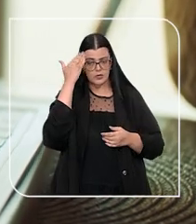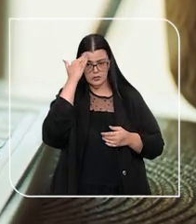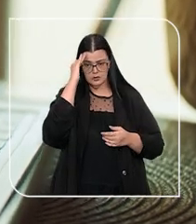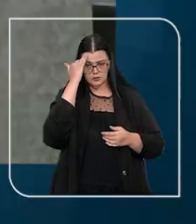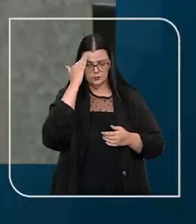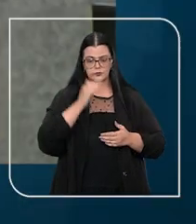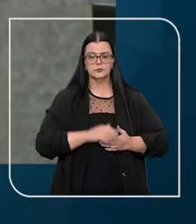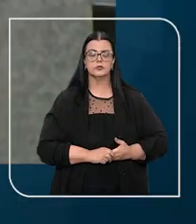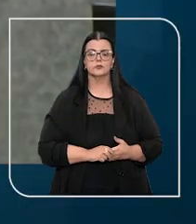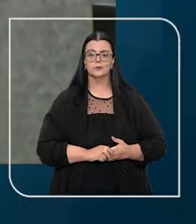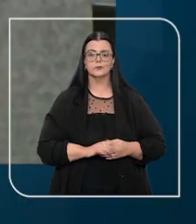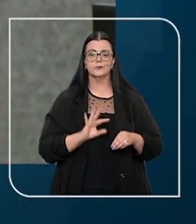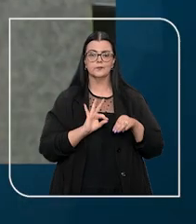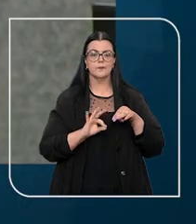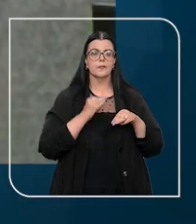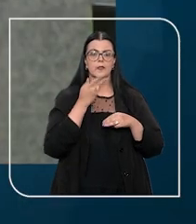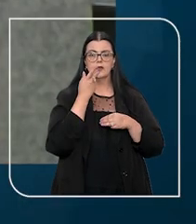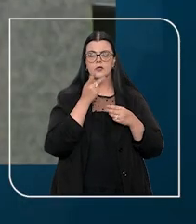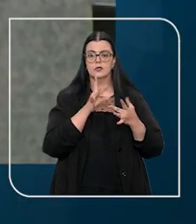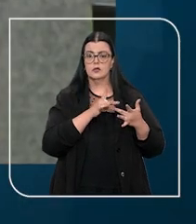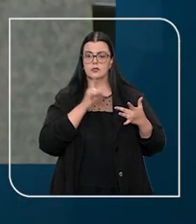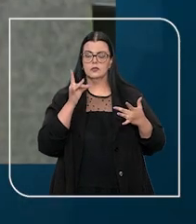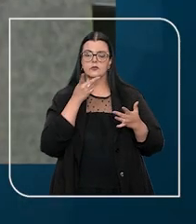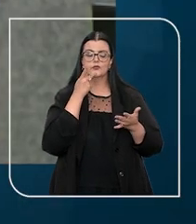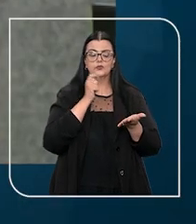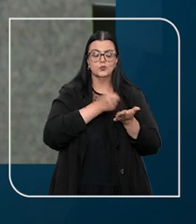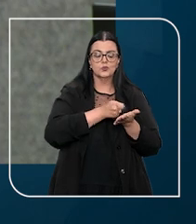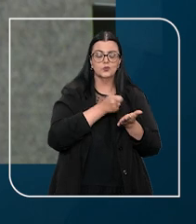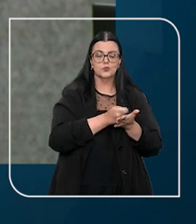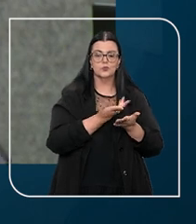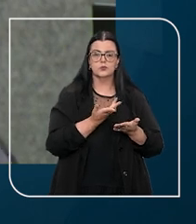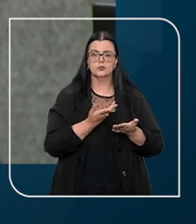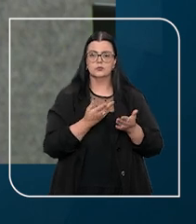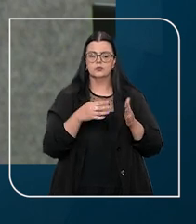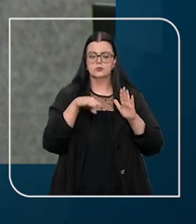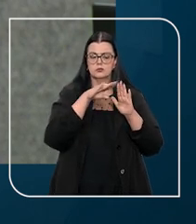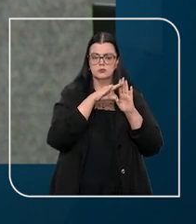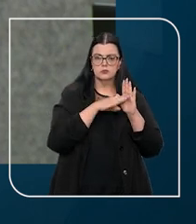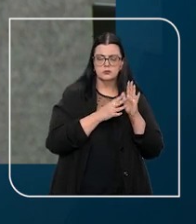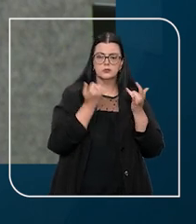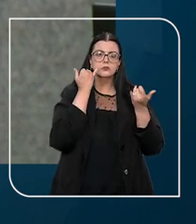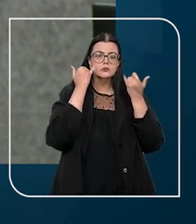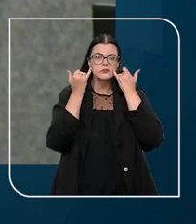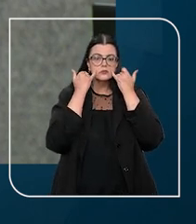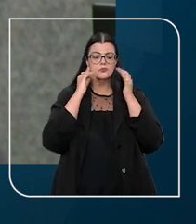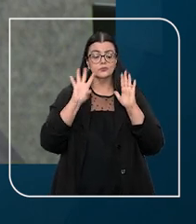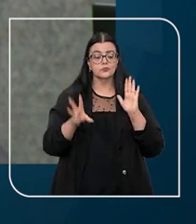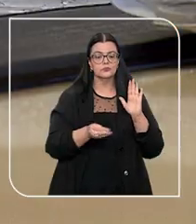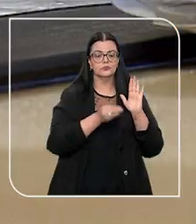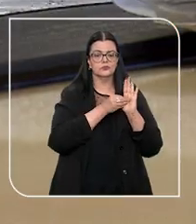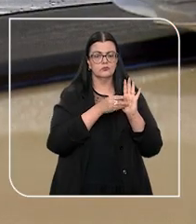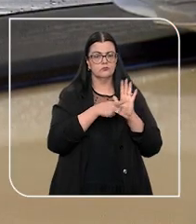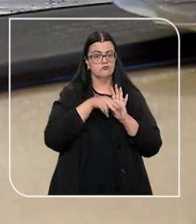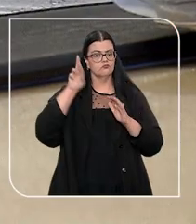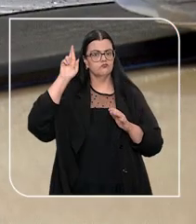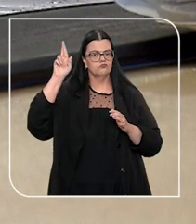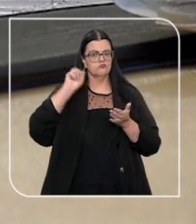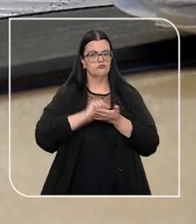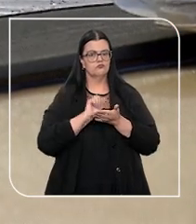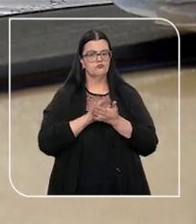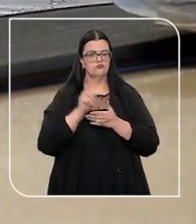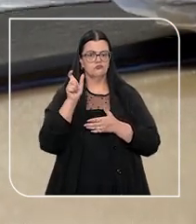compreensão. No entanto, o ministro destacou que a obrigação de inserir todas as informações cabe ao